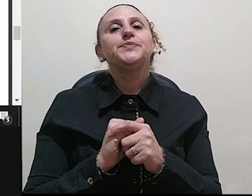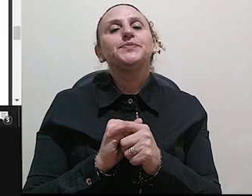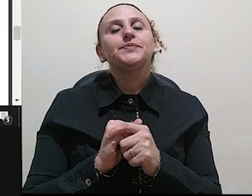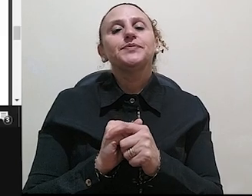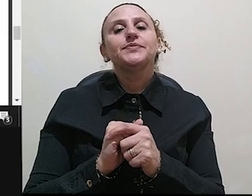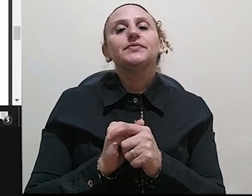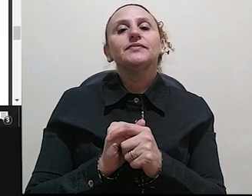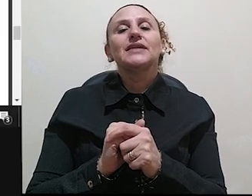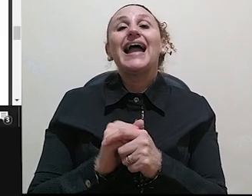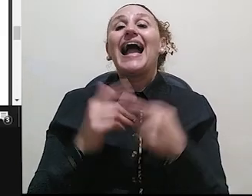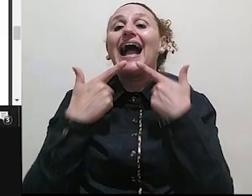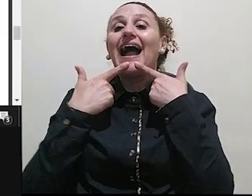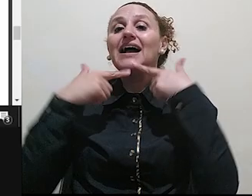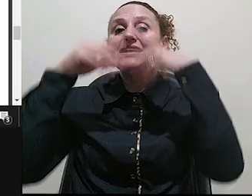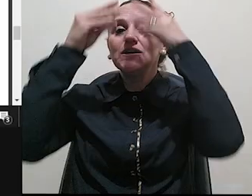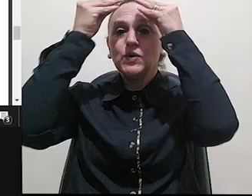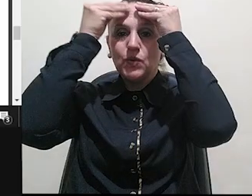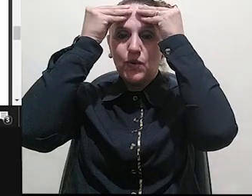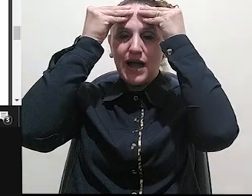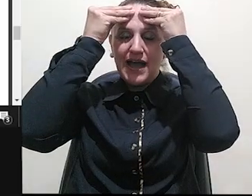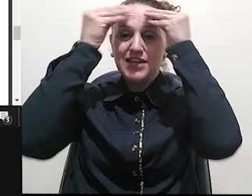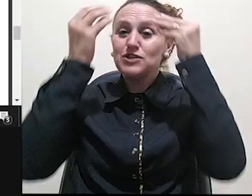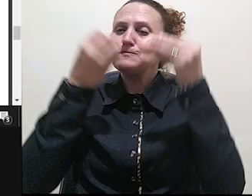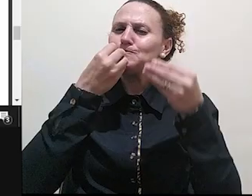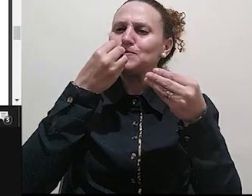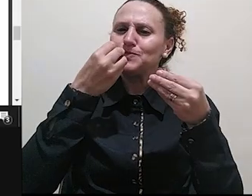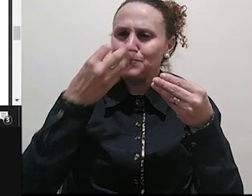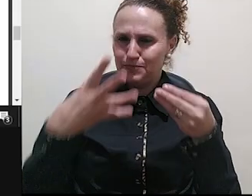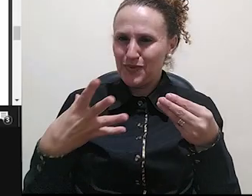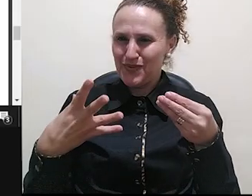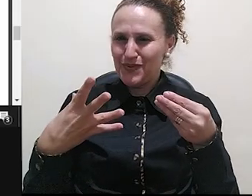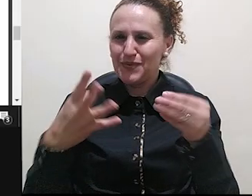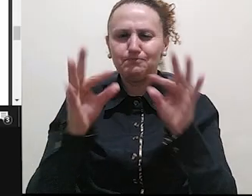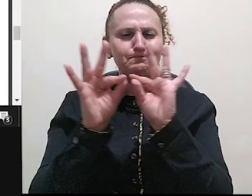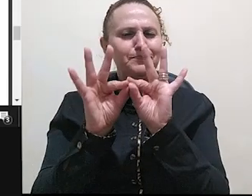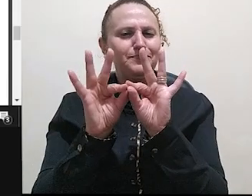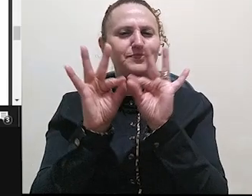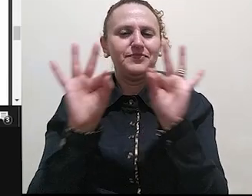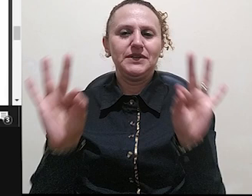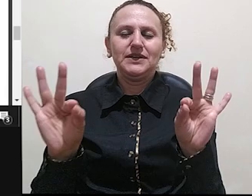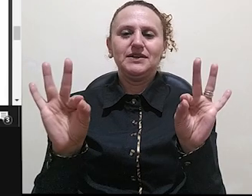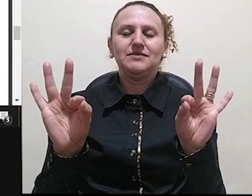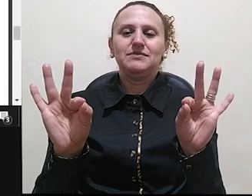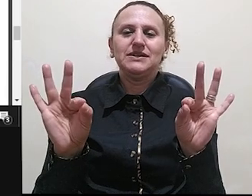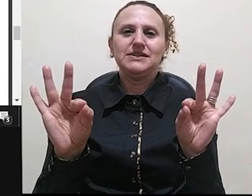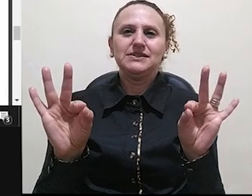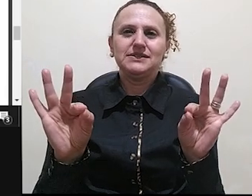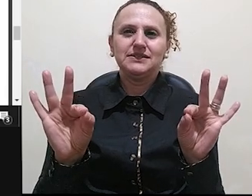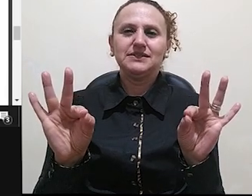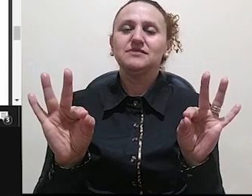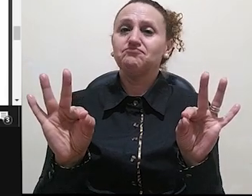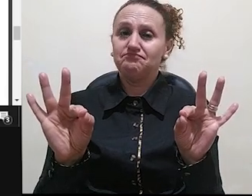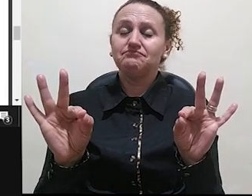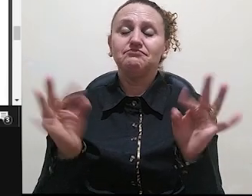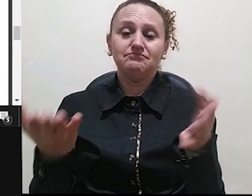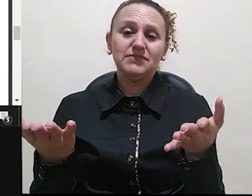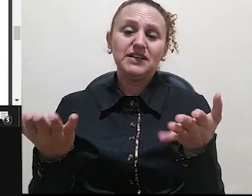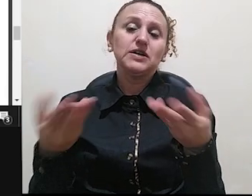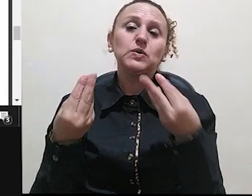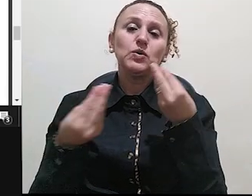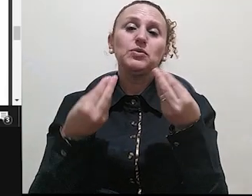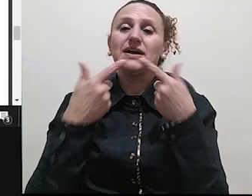a linguagem do livro é acessível. E ele vai falar, enquanto leitor, né? Como ele acha que essa linguagem é